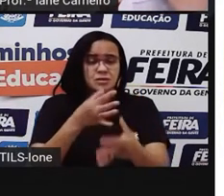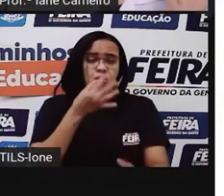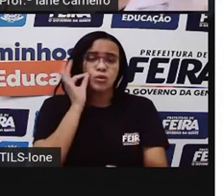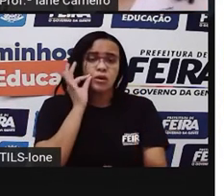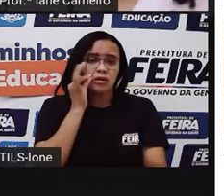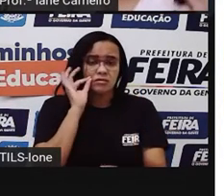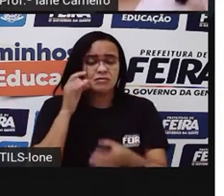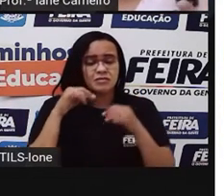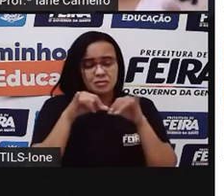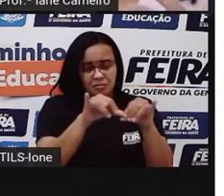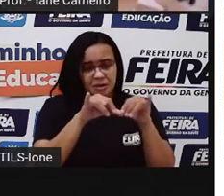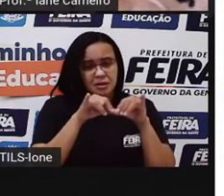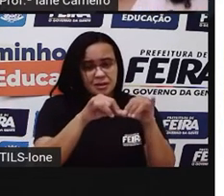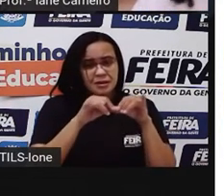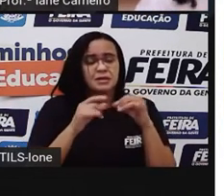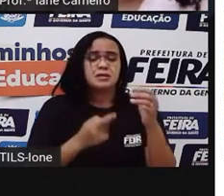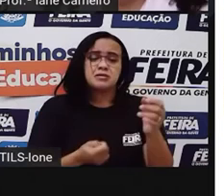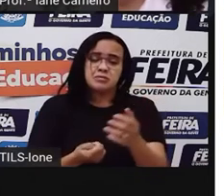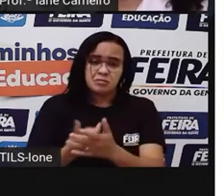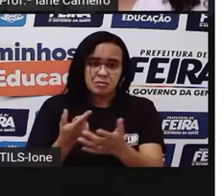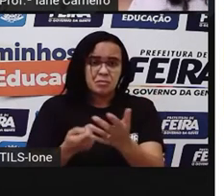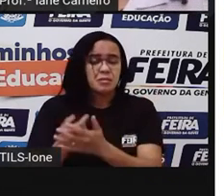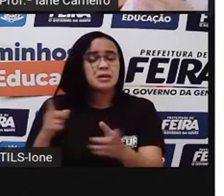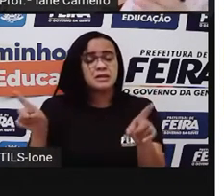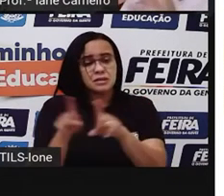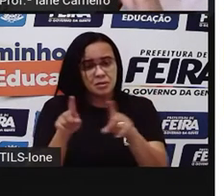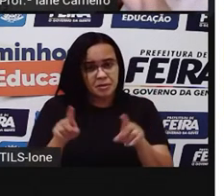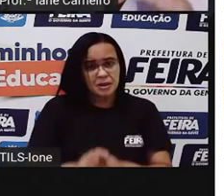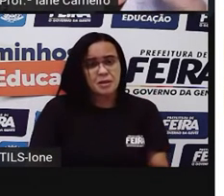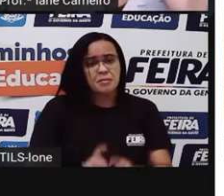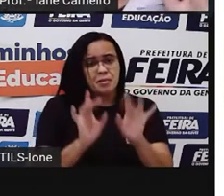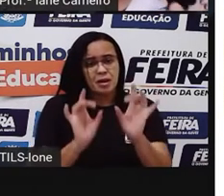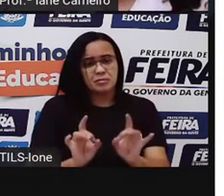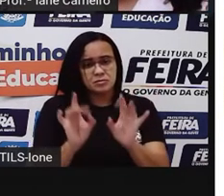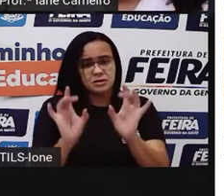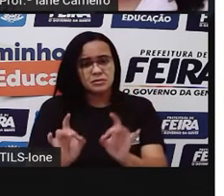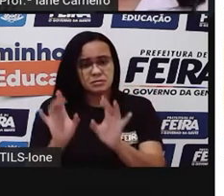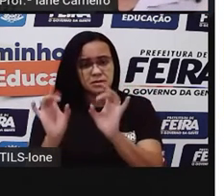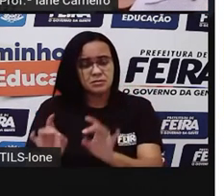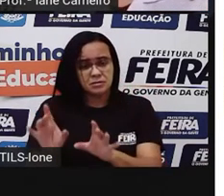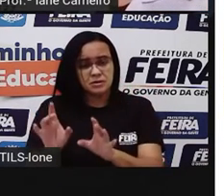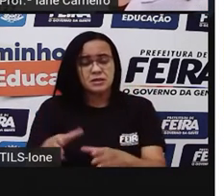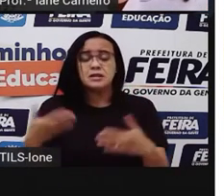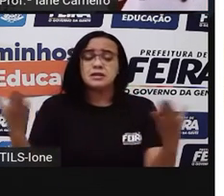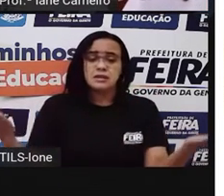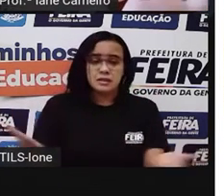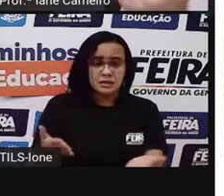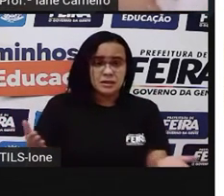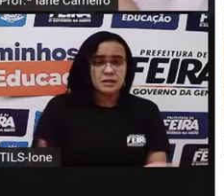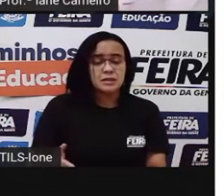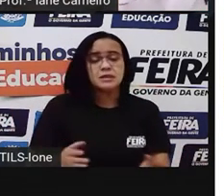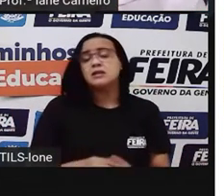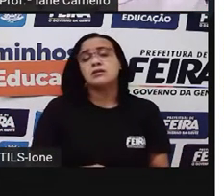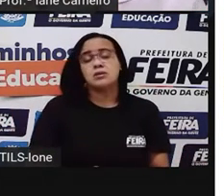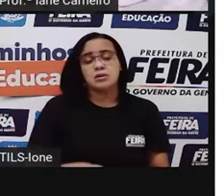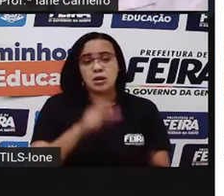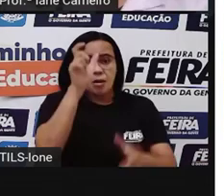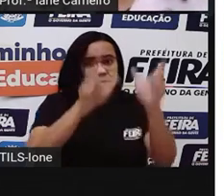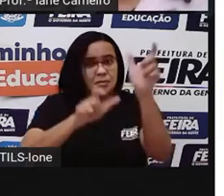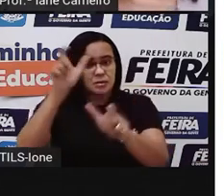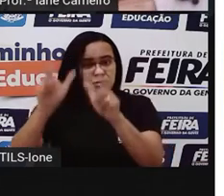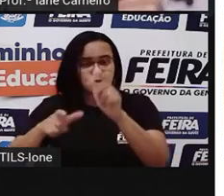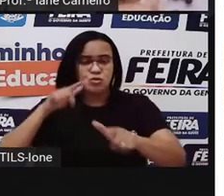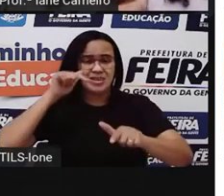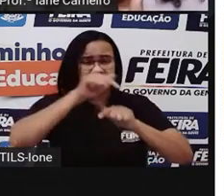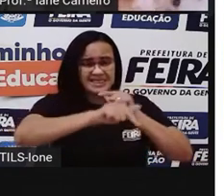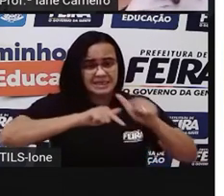né? Lá também os próprios funcionários do supermercado também precisam ser respeitados nesse processo, até chegar na